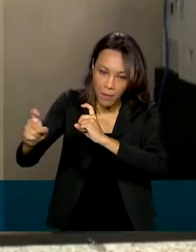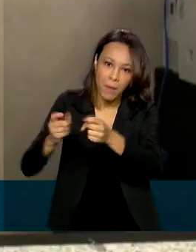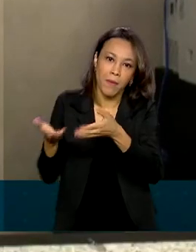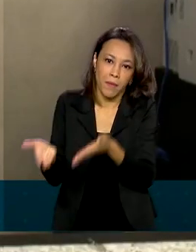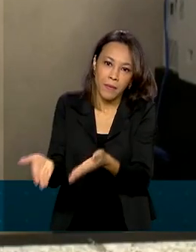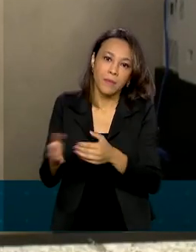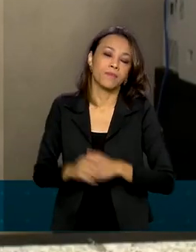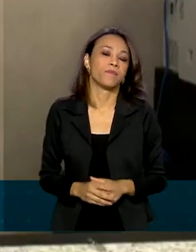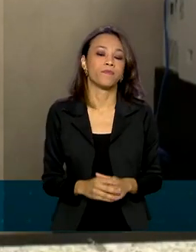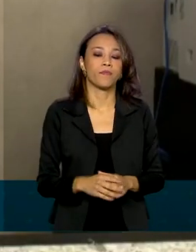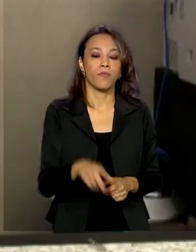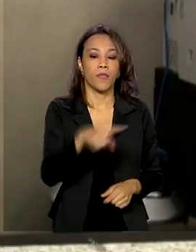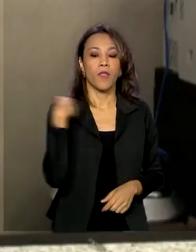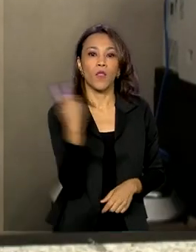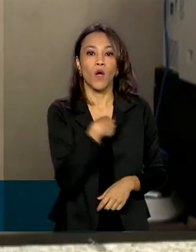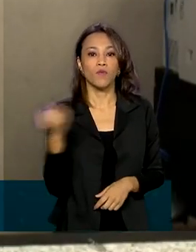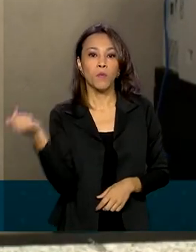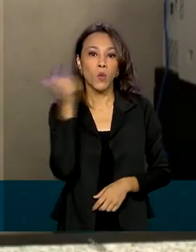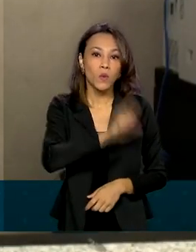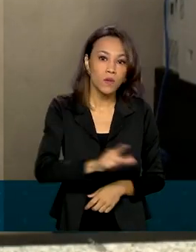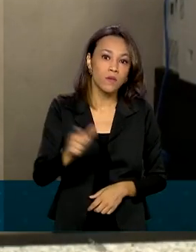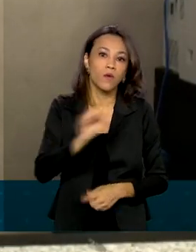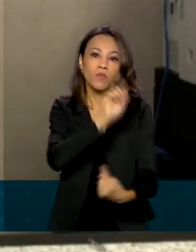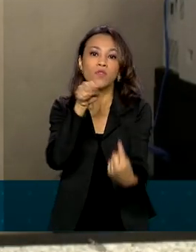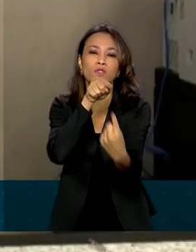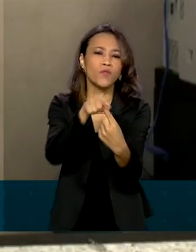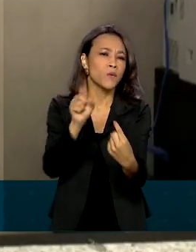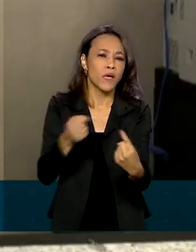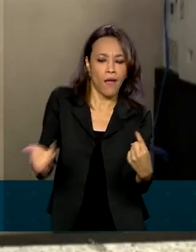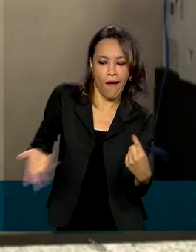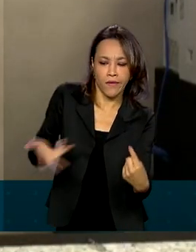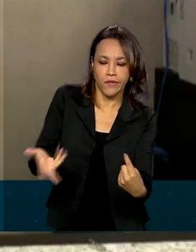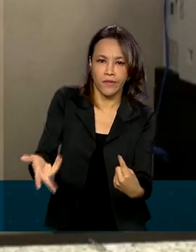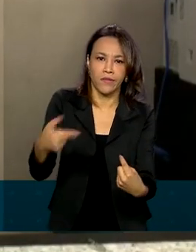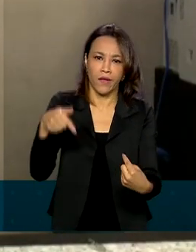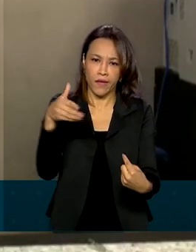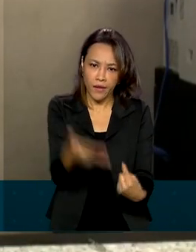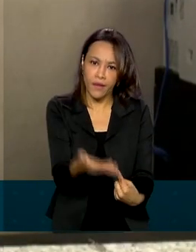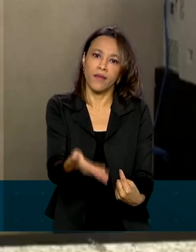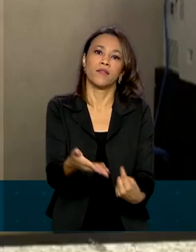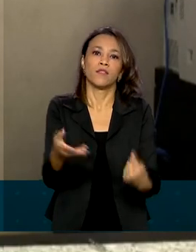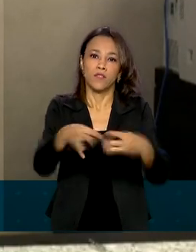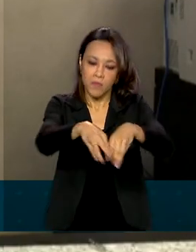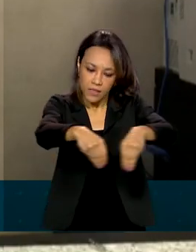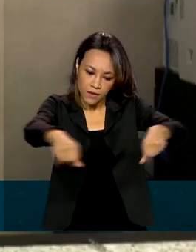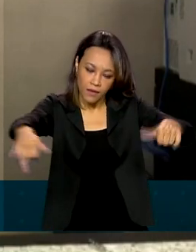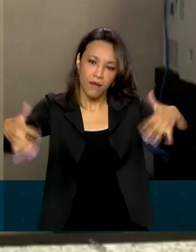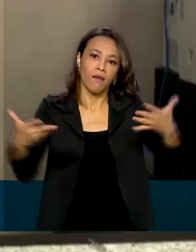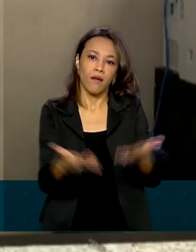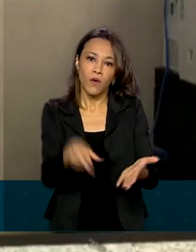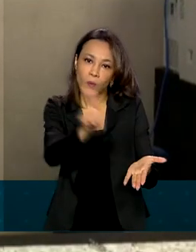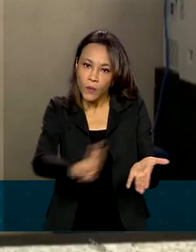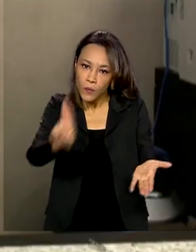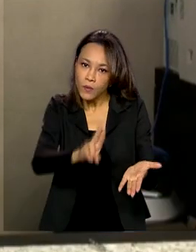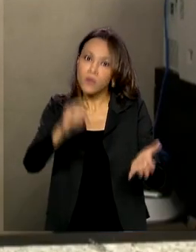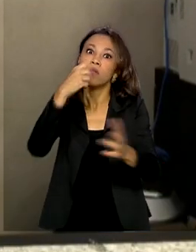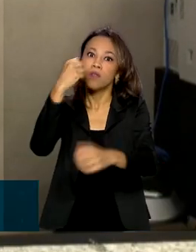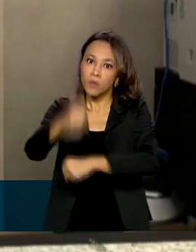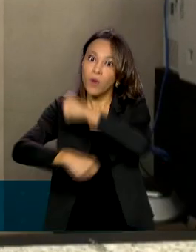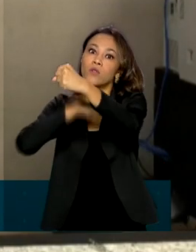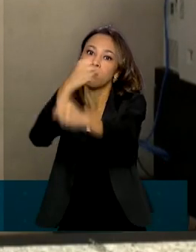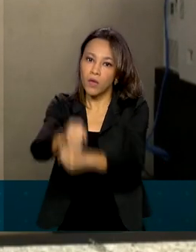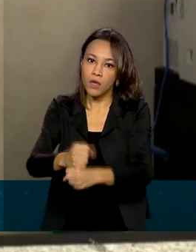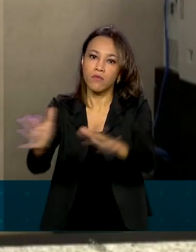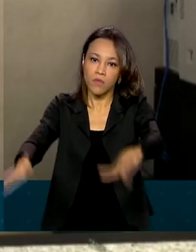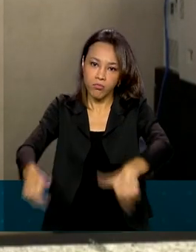Conseguindo com isso o grande objetivo, que é agilizar esse processo e termos um resultado ainda mais expressivo a partir do próximo ano em